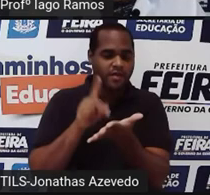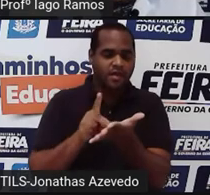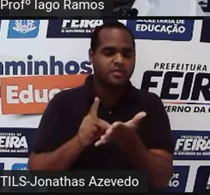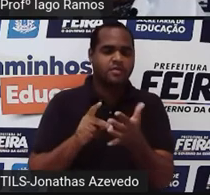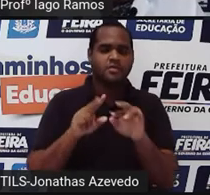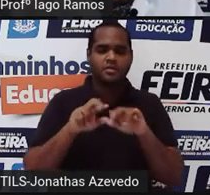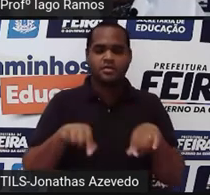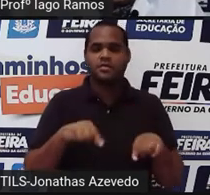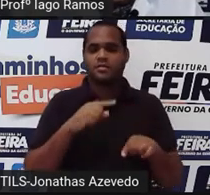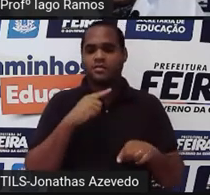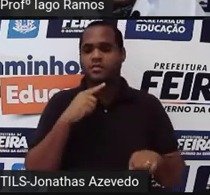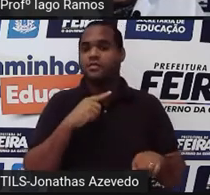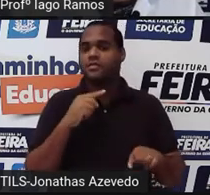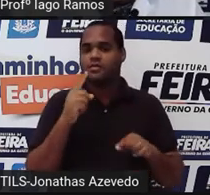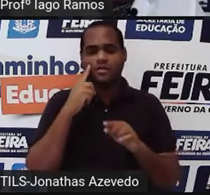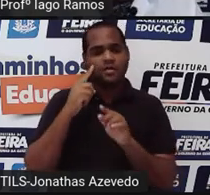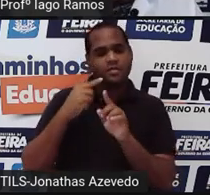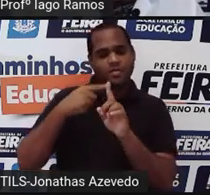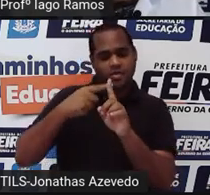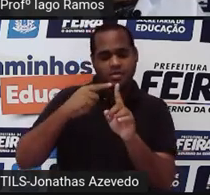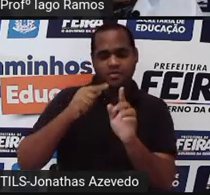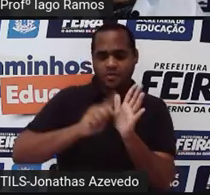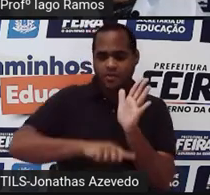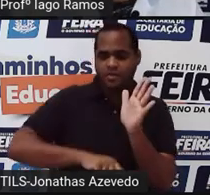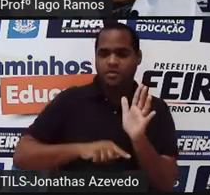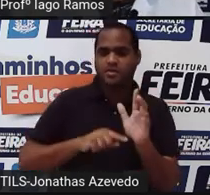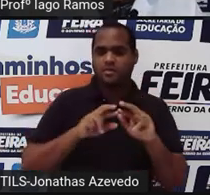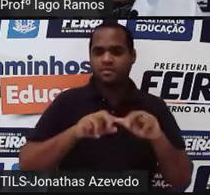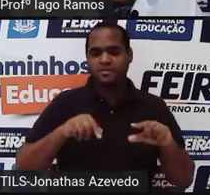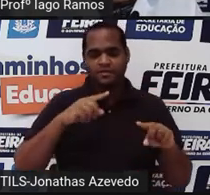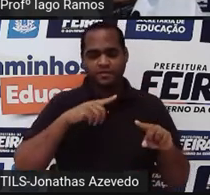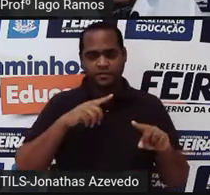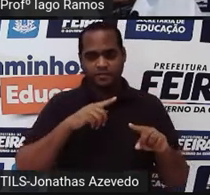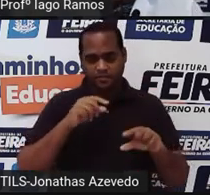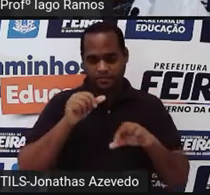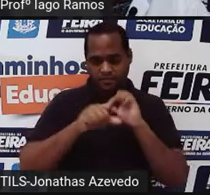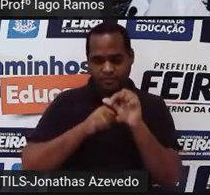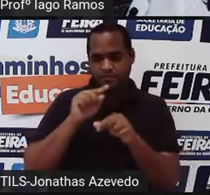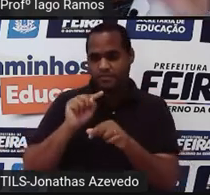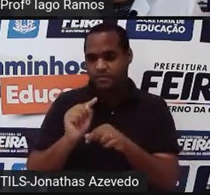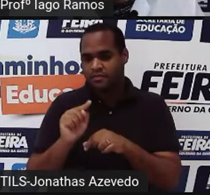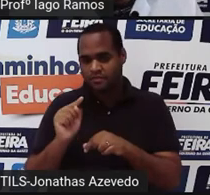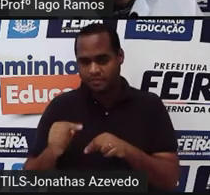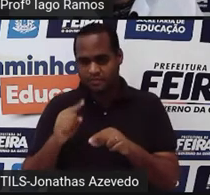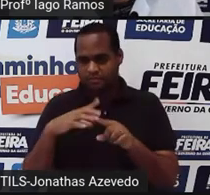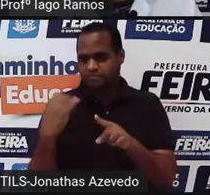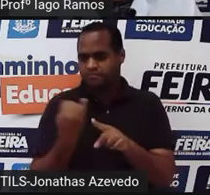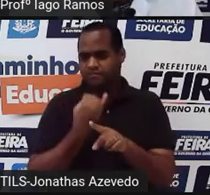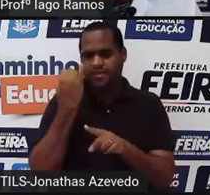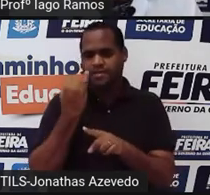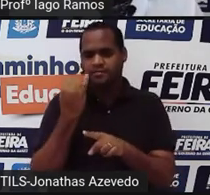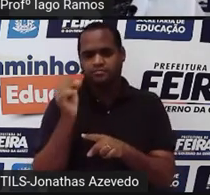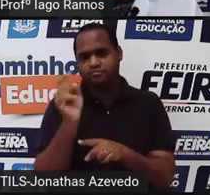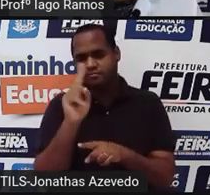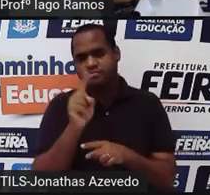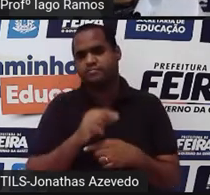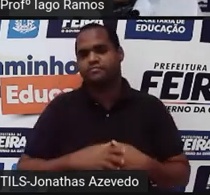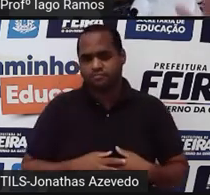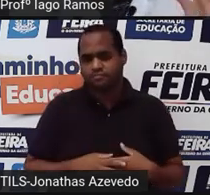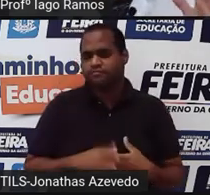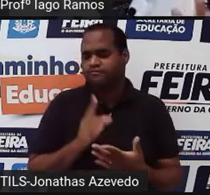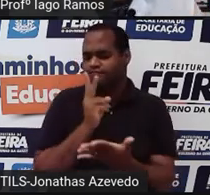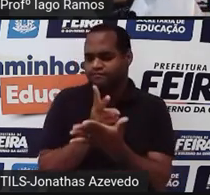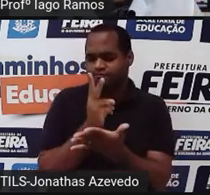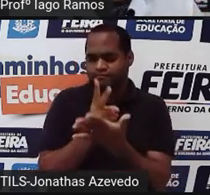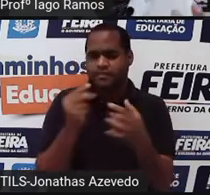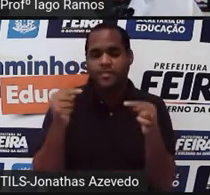positivo, seja negativo, seja fração, número com vírgula, não importa, tá? Sempre